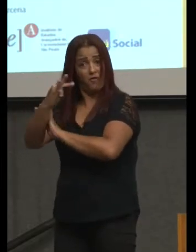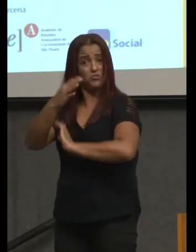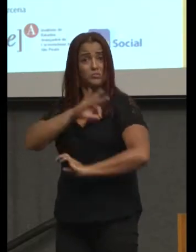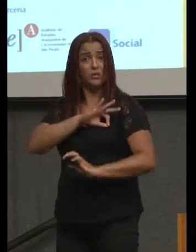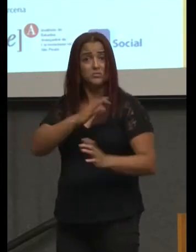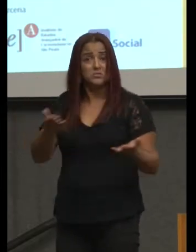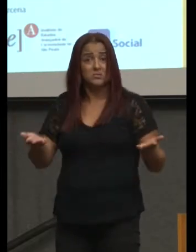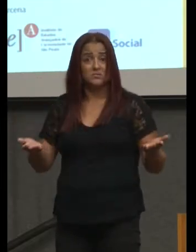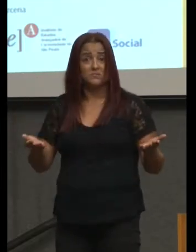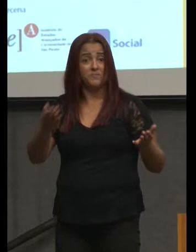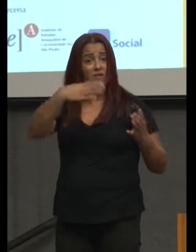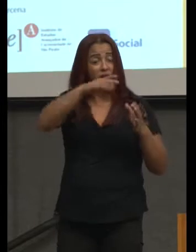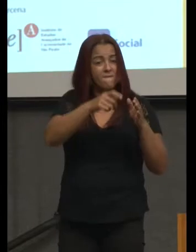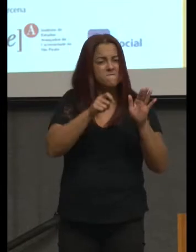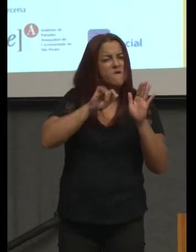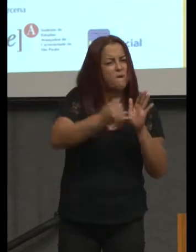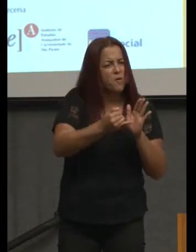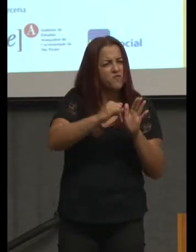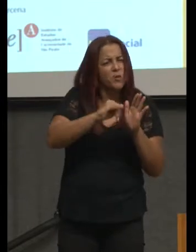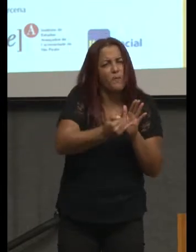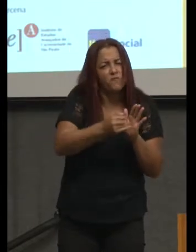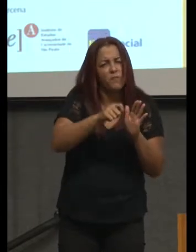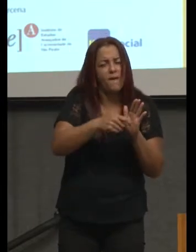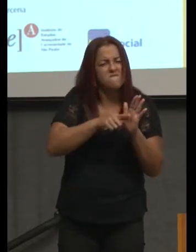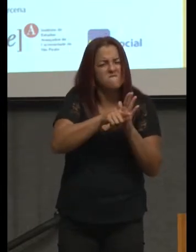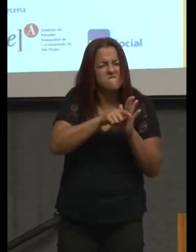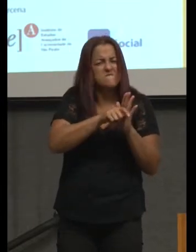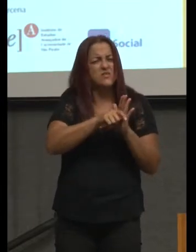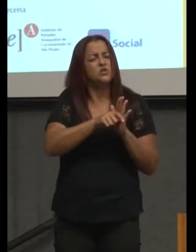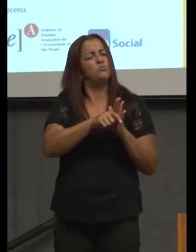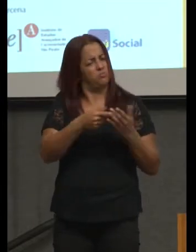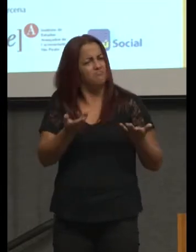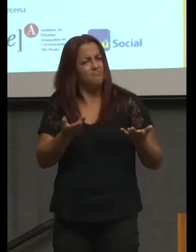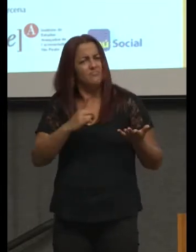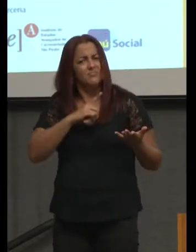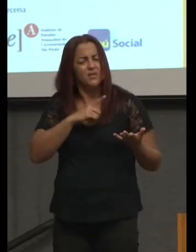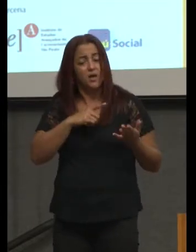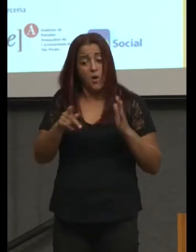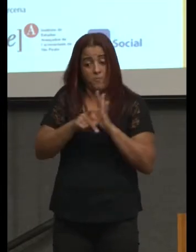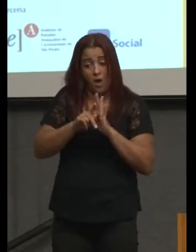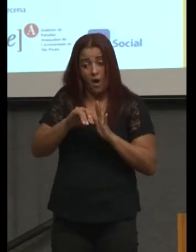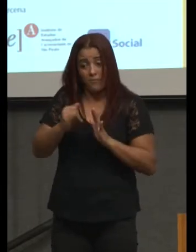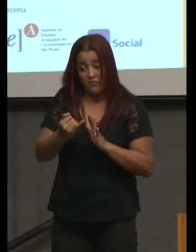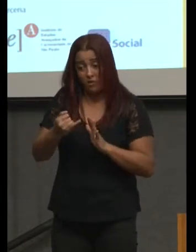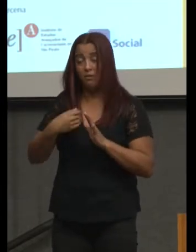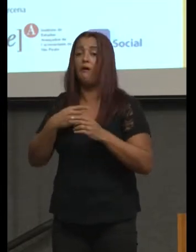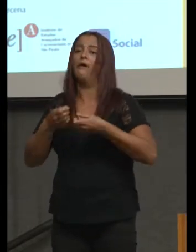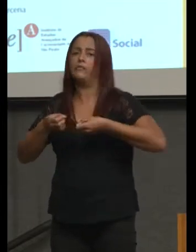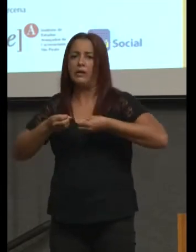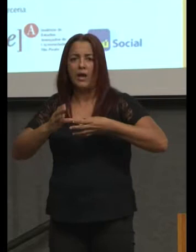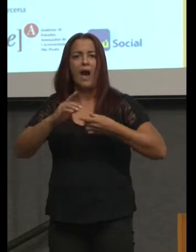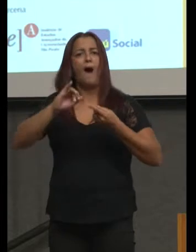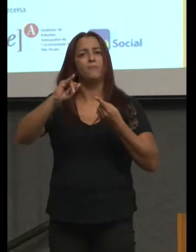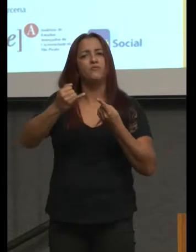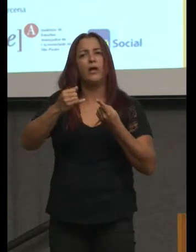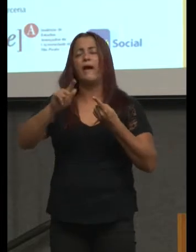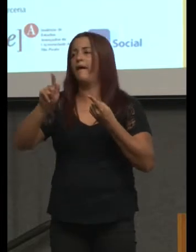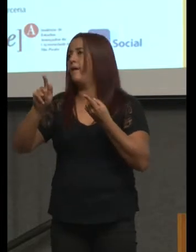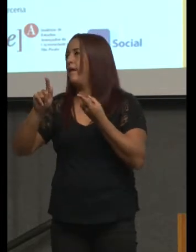O miliciano define distribuição de gás, de internet, telefonia,